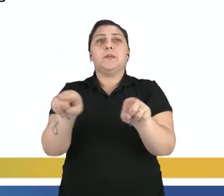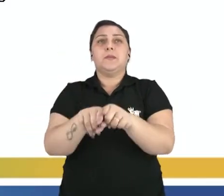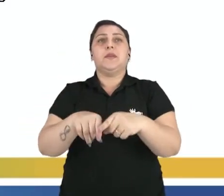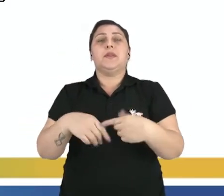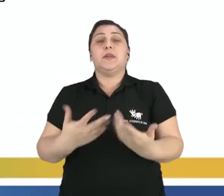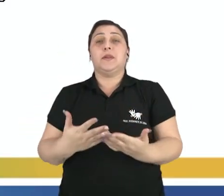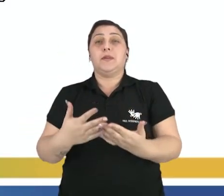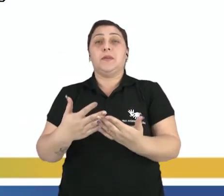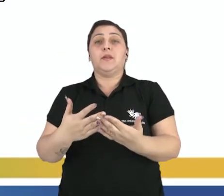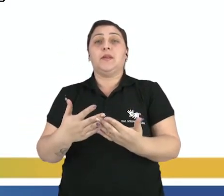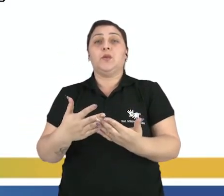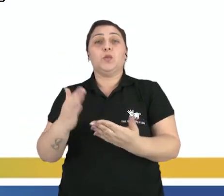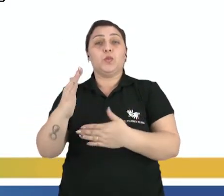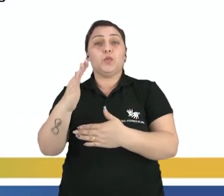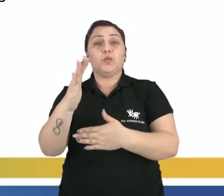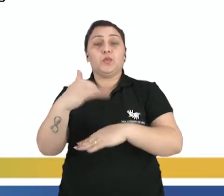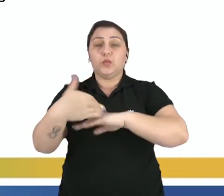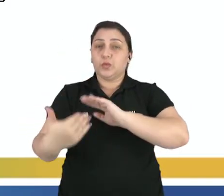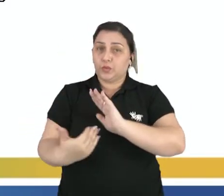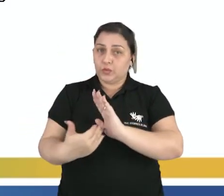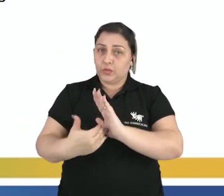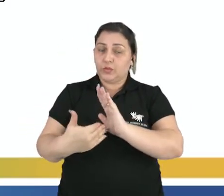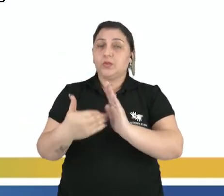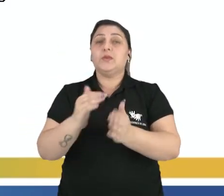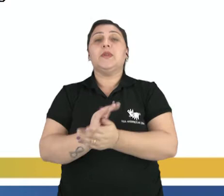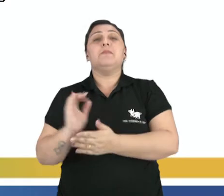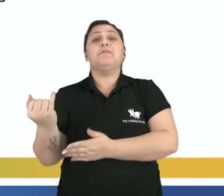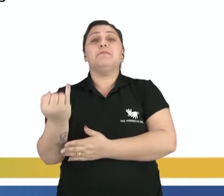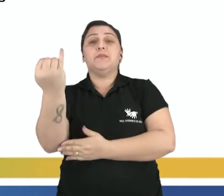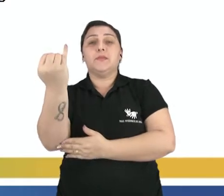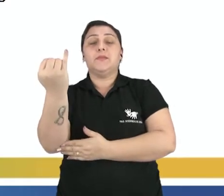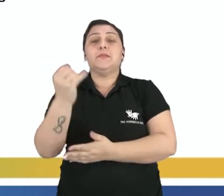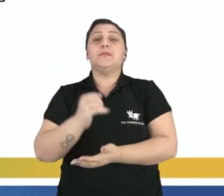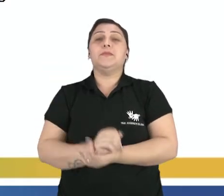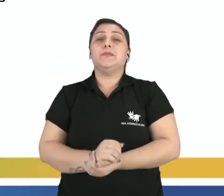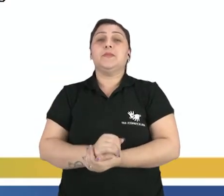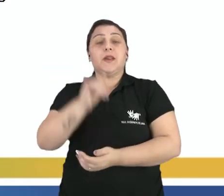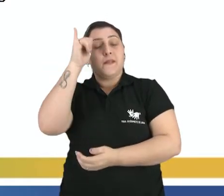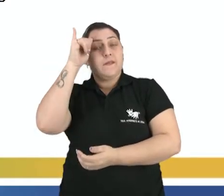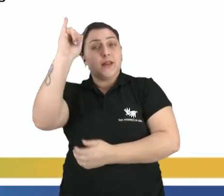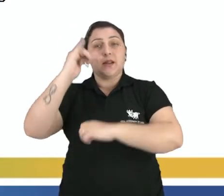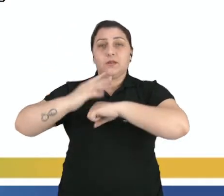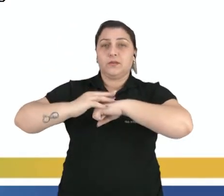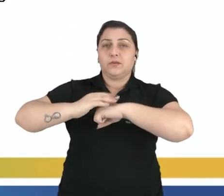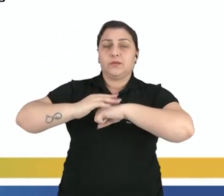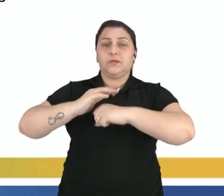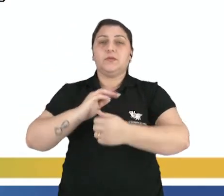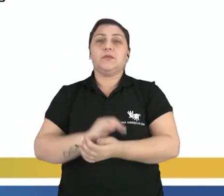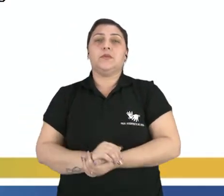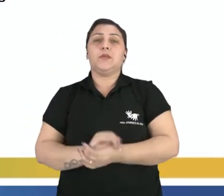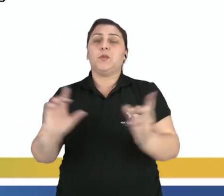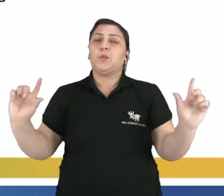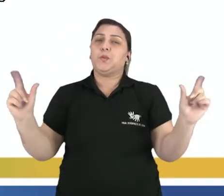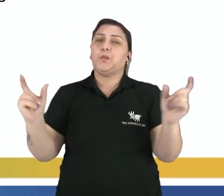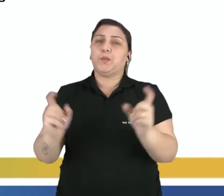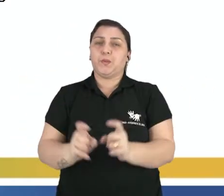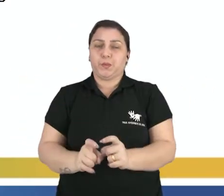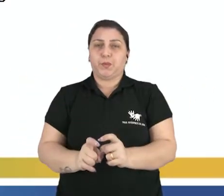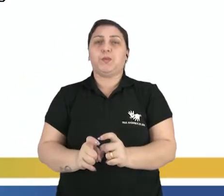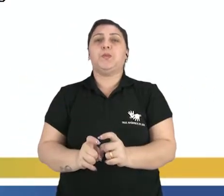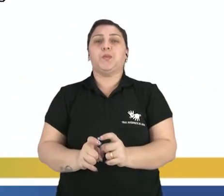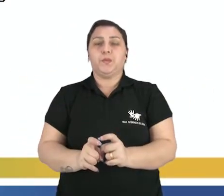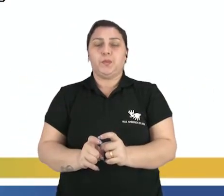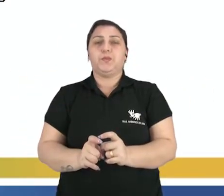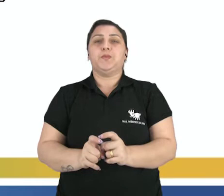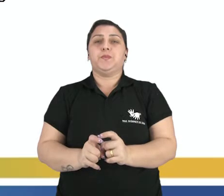isso, todo esse movimento, ele é importante para prevenir doenças, reduzir, né, ao